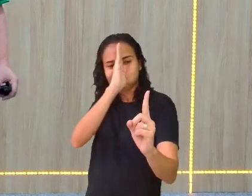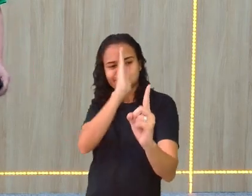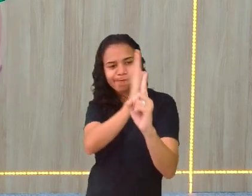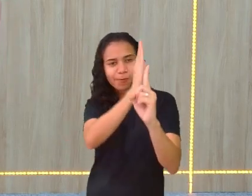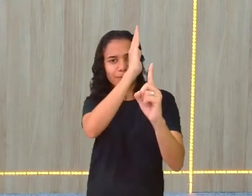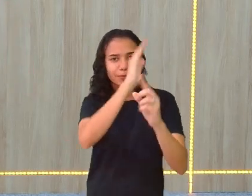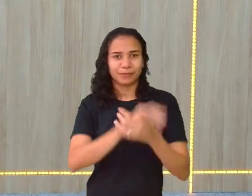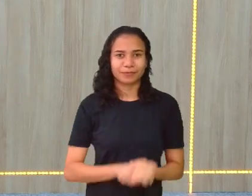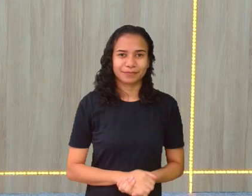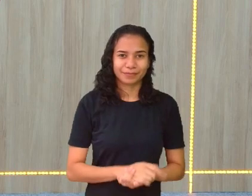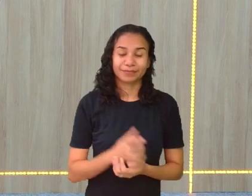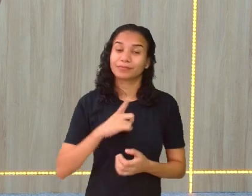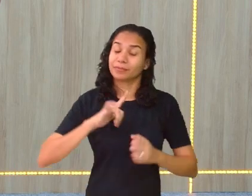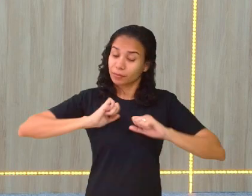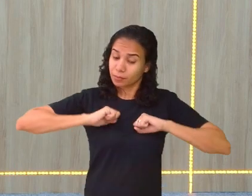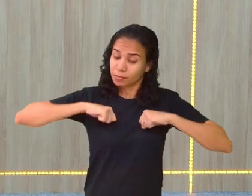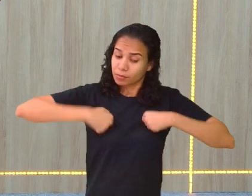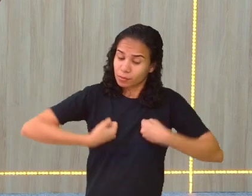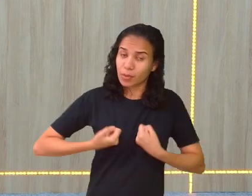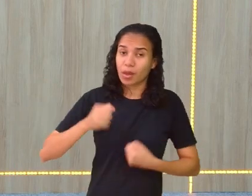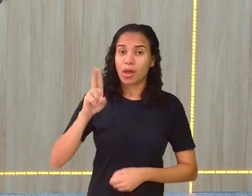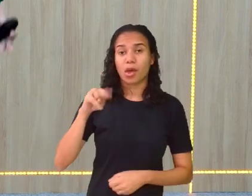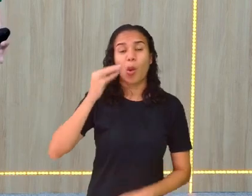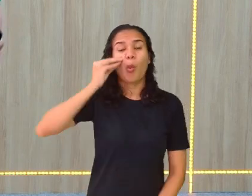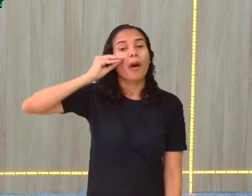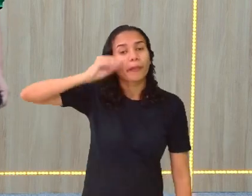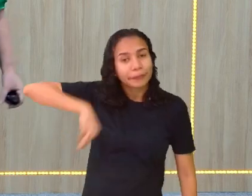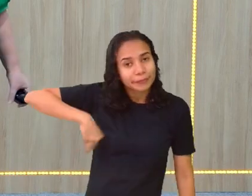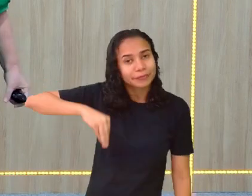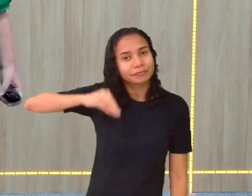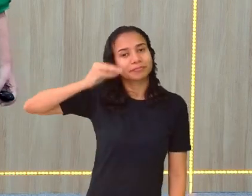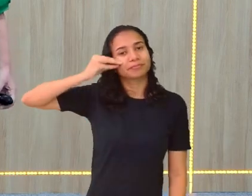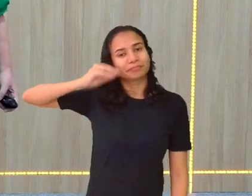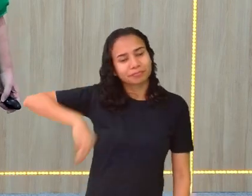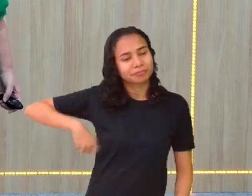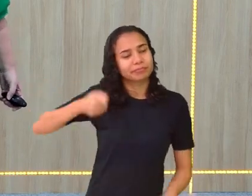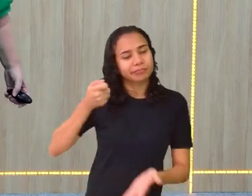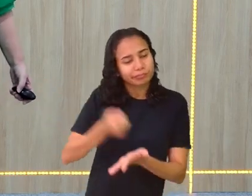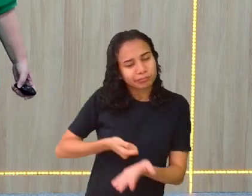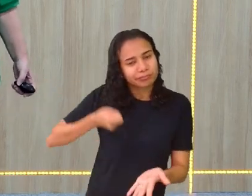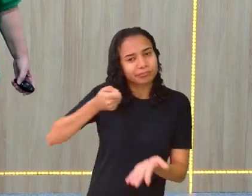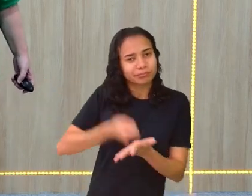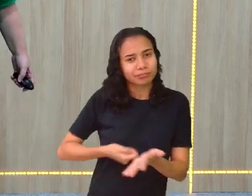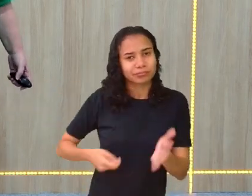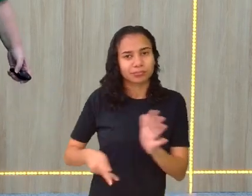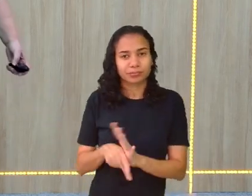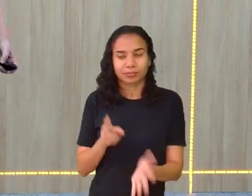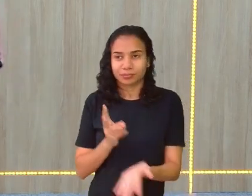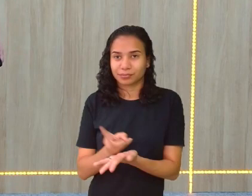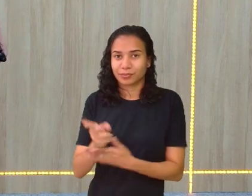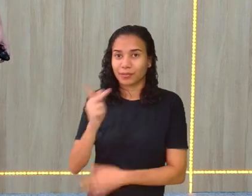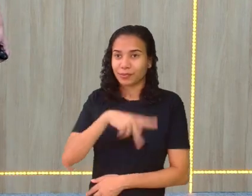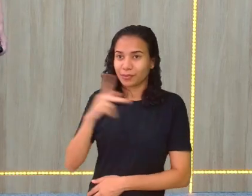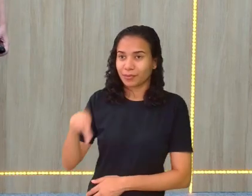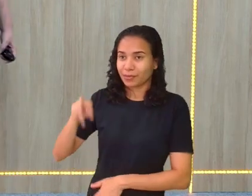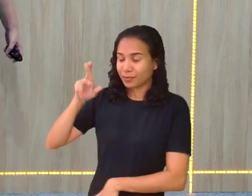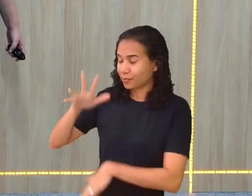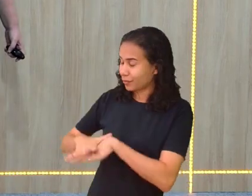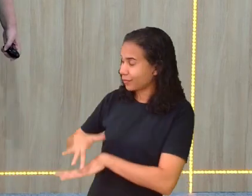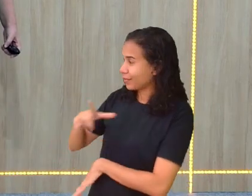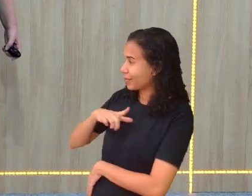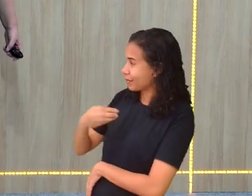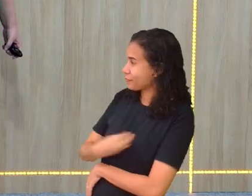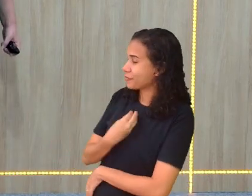acerta. Contanto que vocês não desistam, vocês persistam. Professor Ricardinho, tem alguma